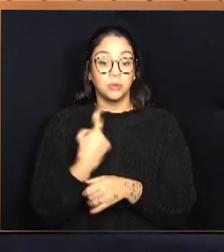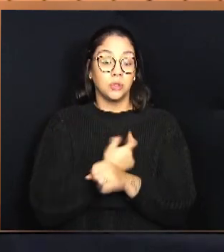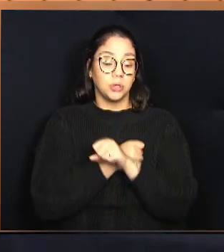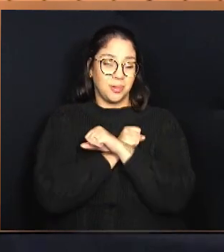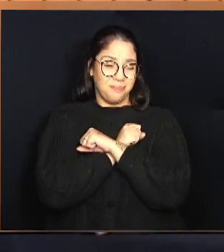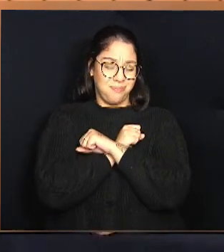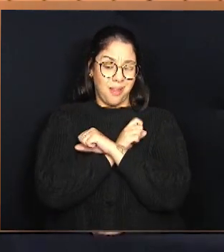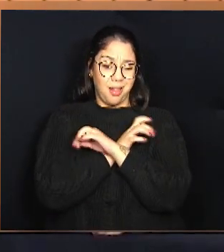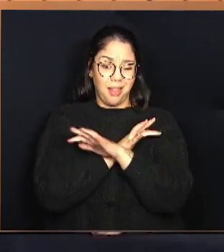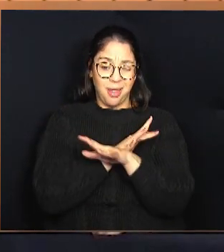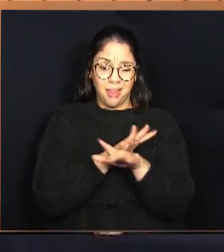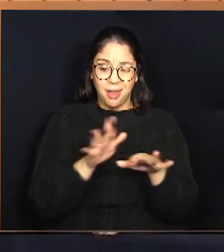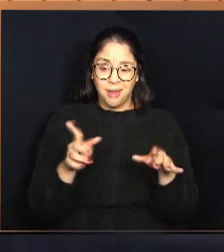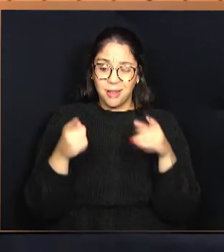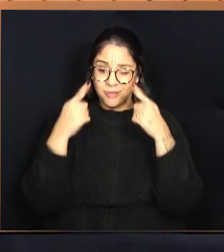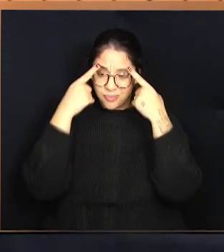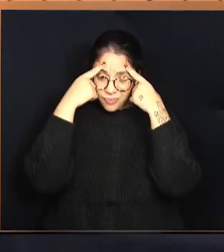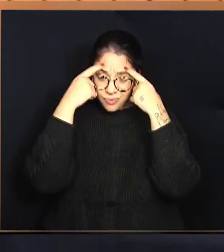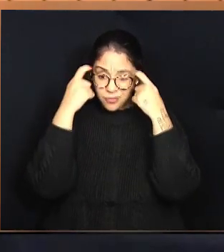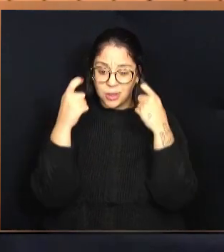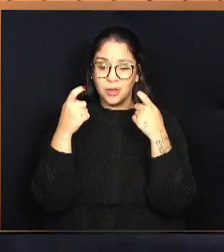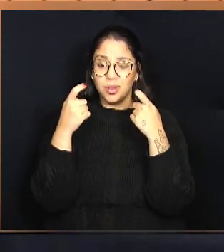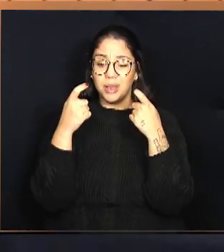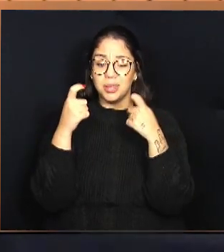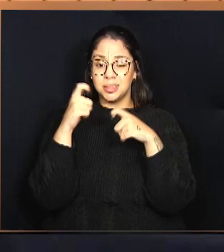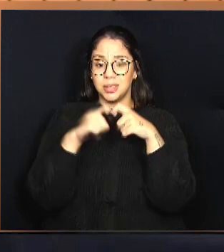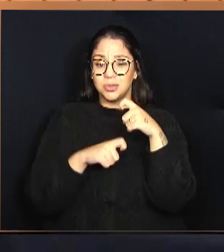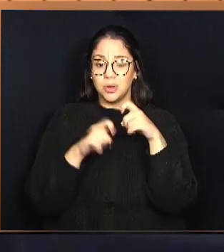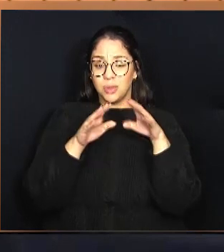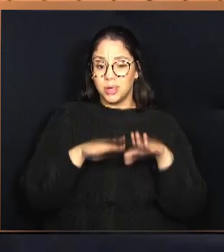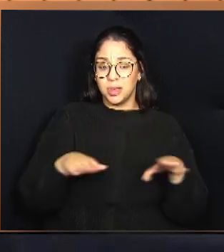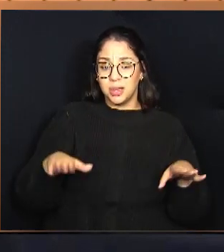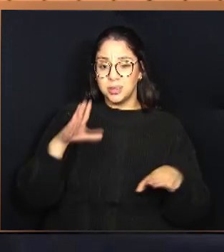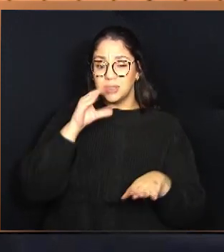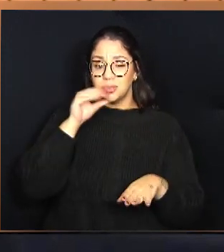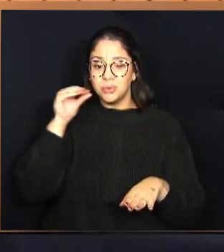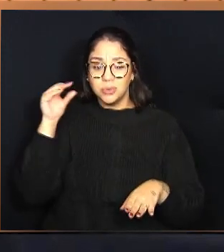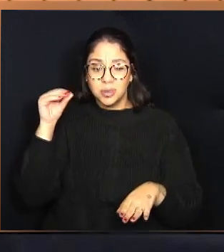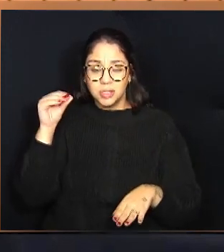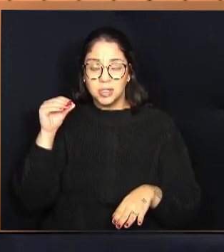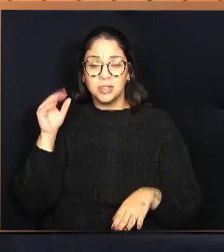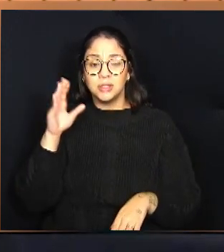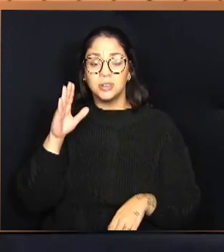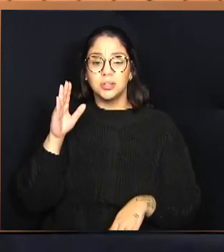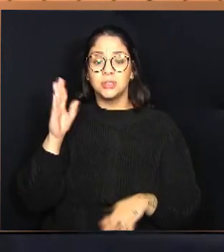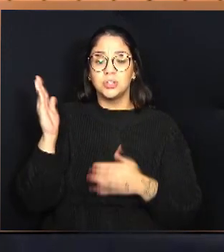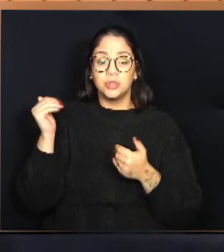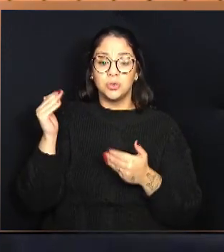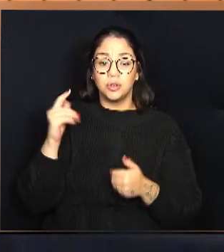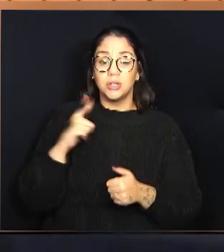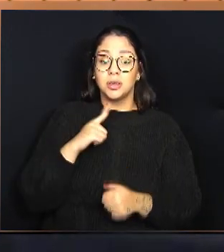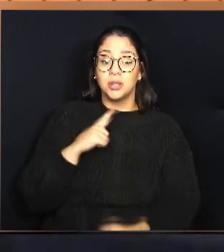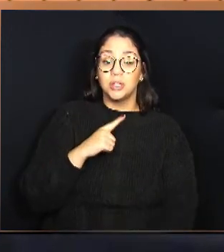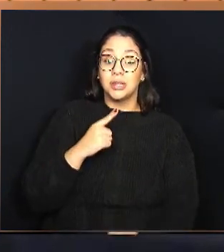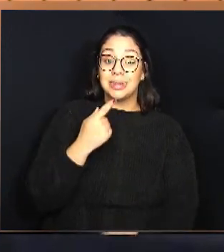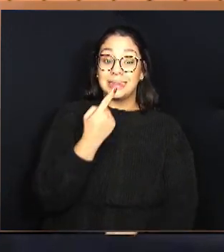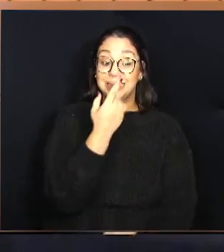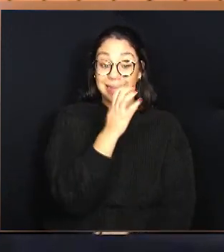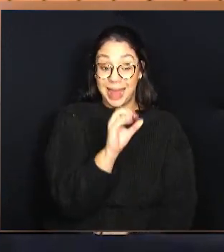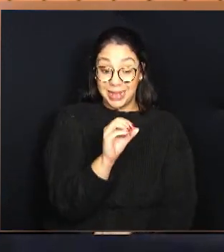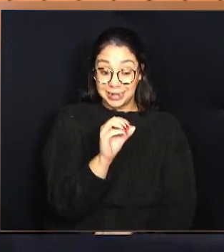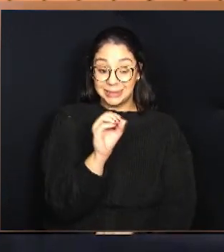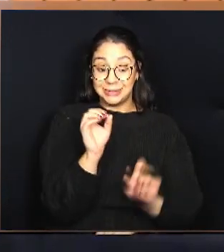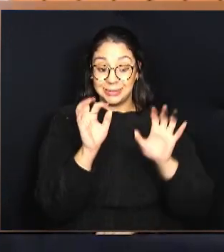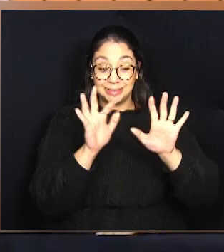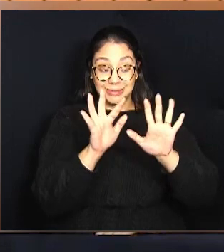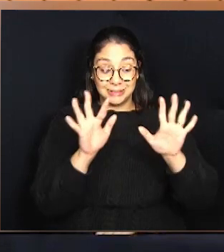sabe que nós estamos numa pandemia de violência sexual contra crianças, adolescentes e mulheres. A cada dez mulheres,